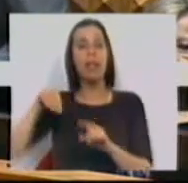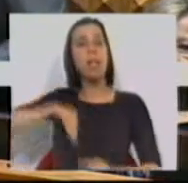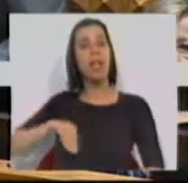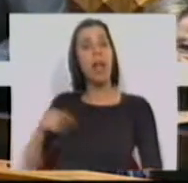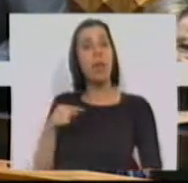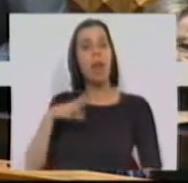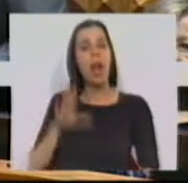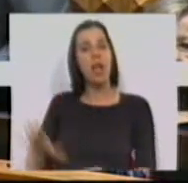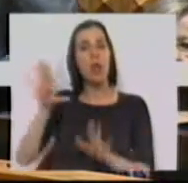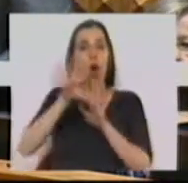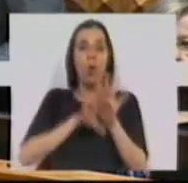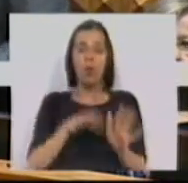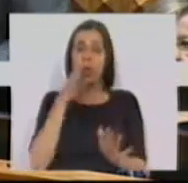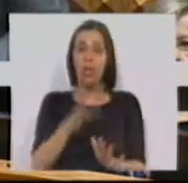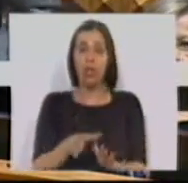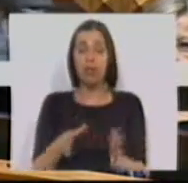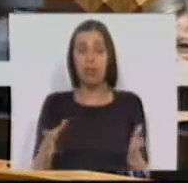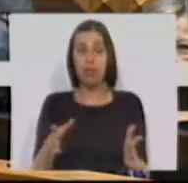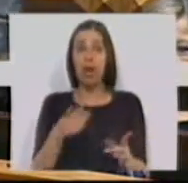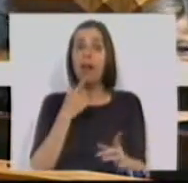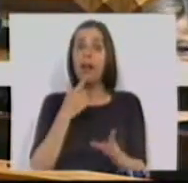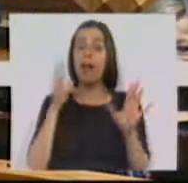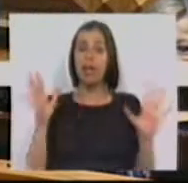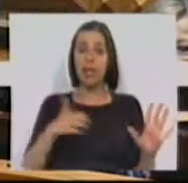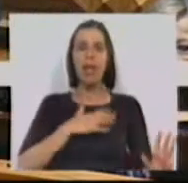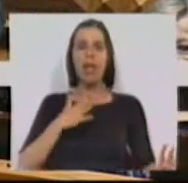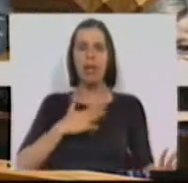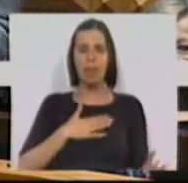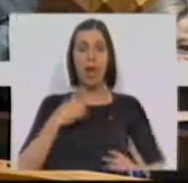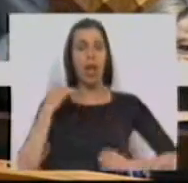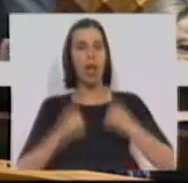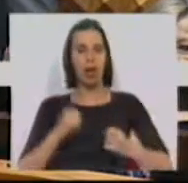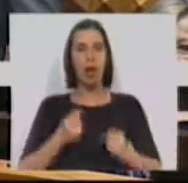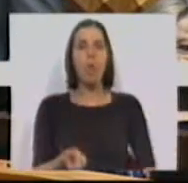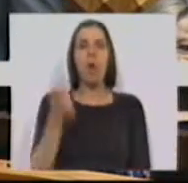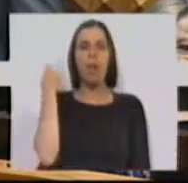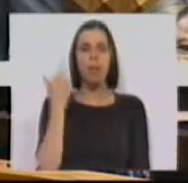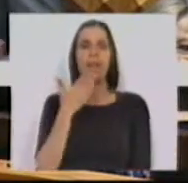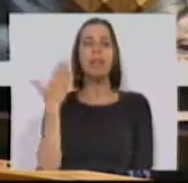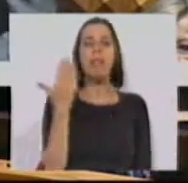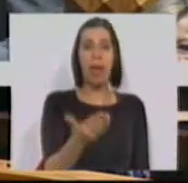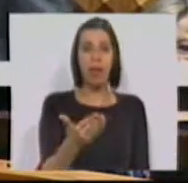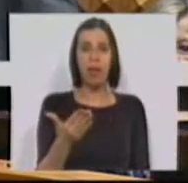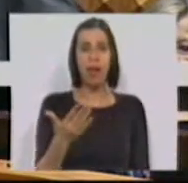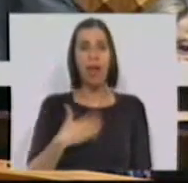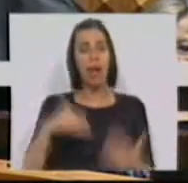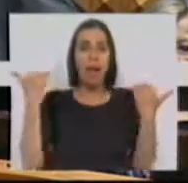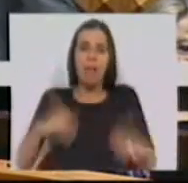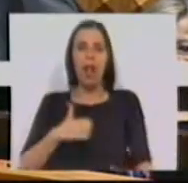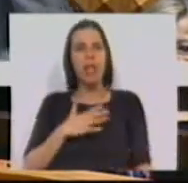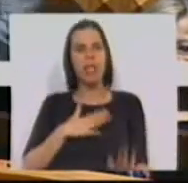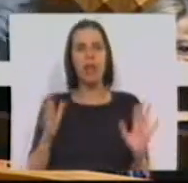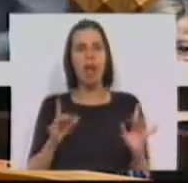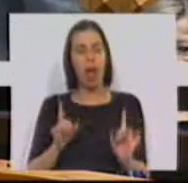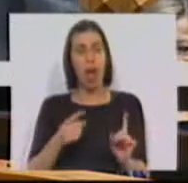nacional nas condições que referiu. Quero com isto dizer que os empresários que o reivindicam desde o ano passado querem mal às suas empresas.